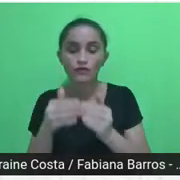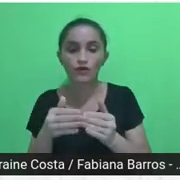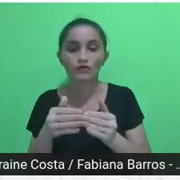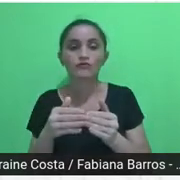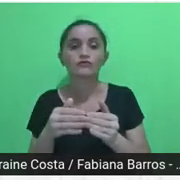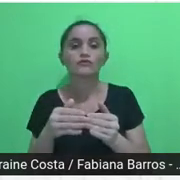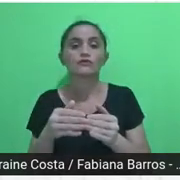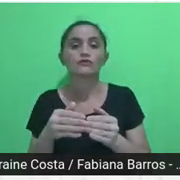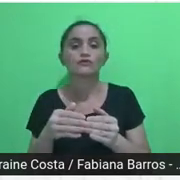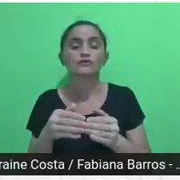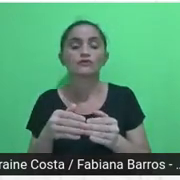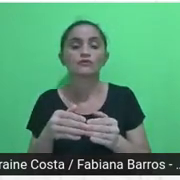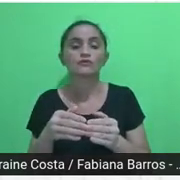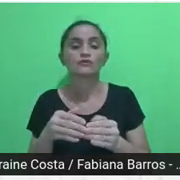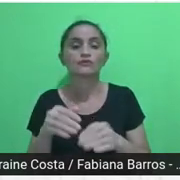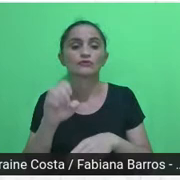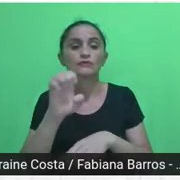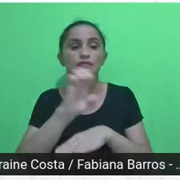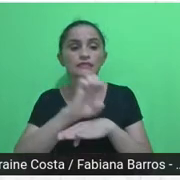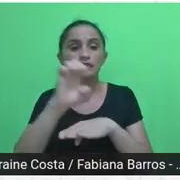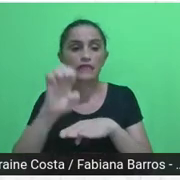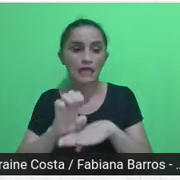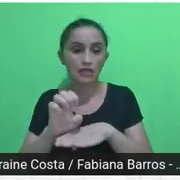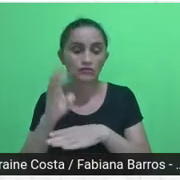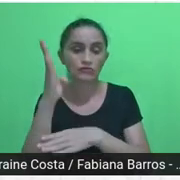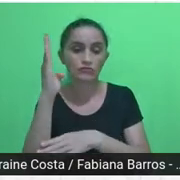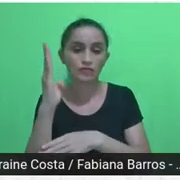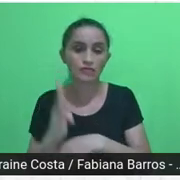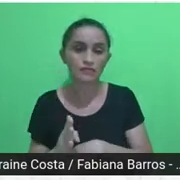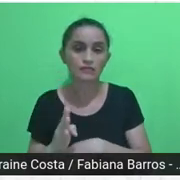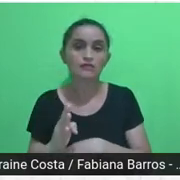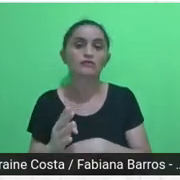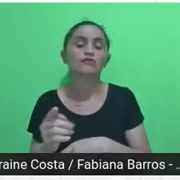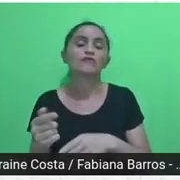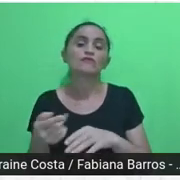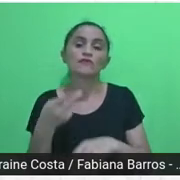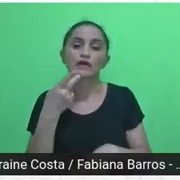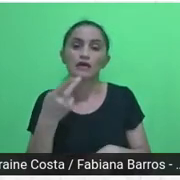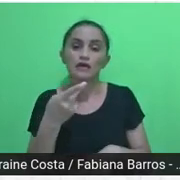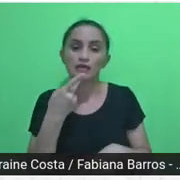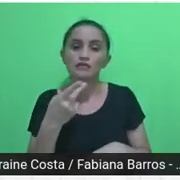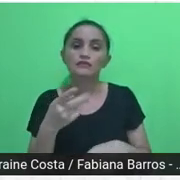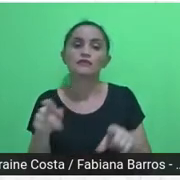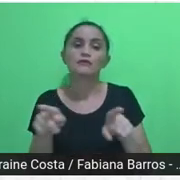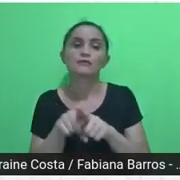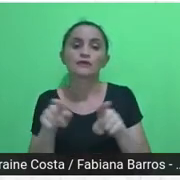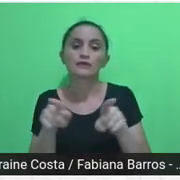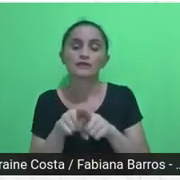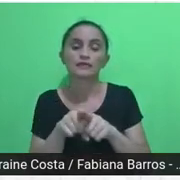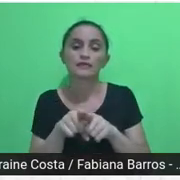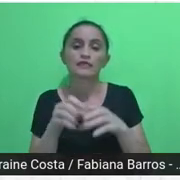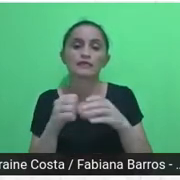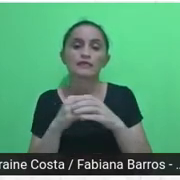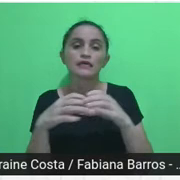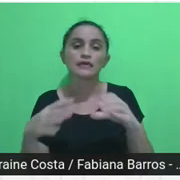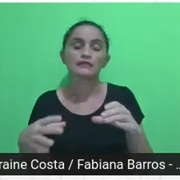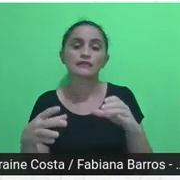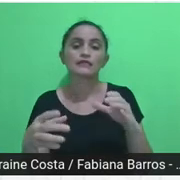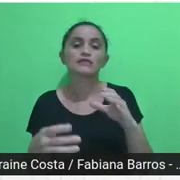aí, fala um pouquinho da especificidade, da, alguns aspectos particulares, da,